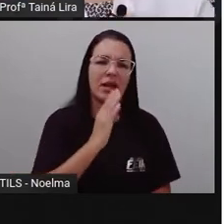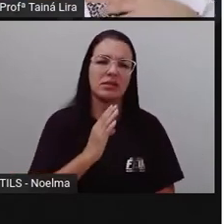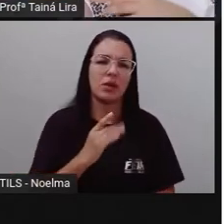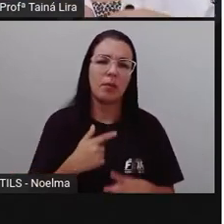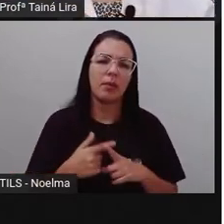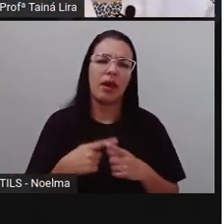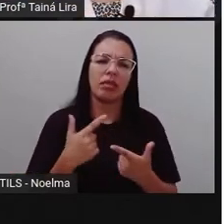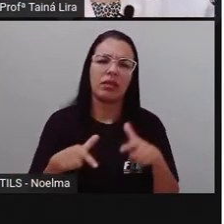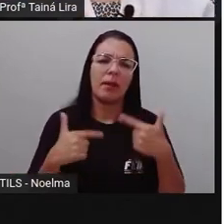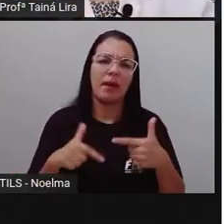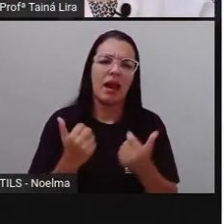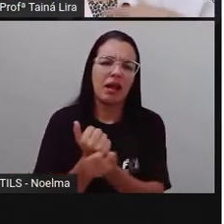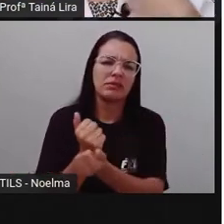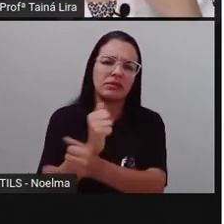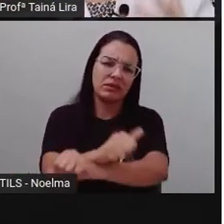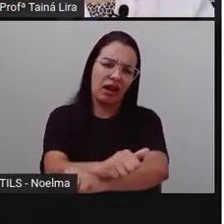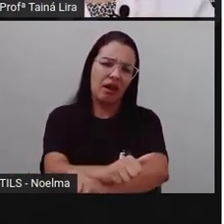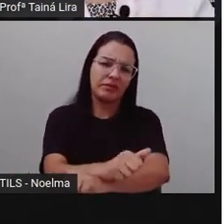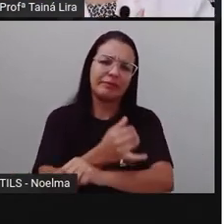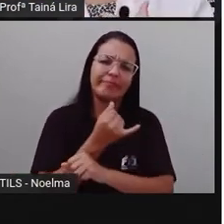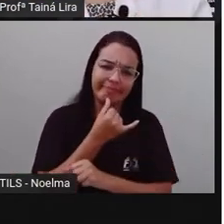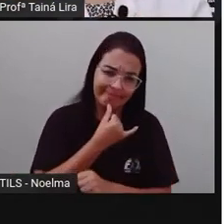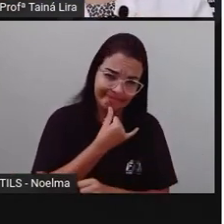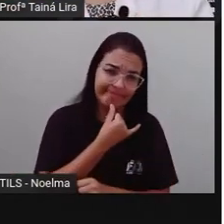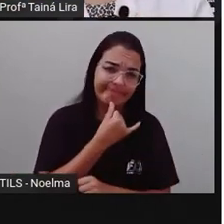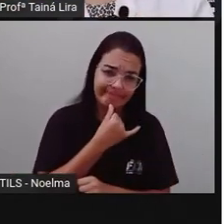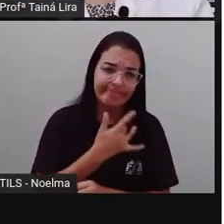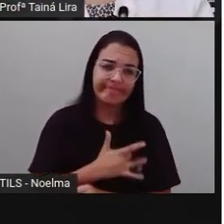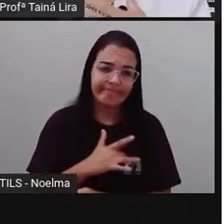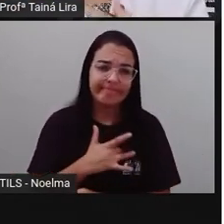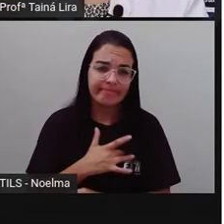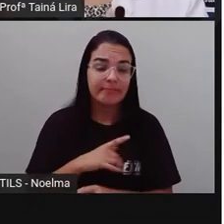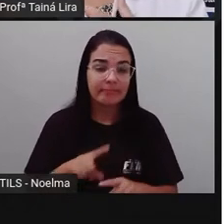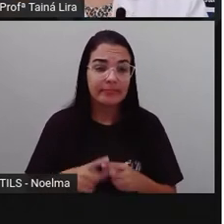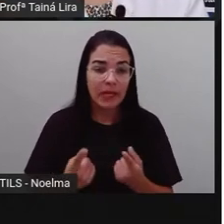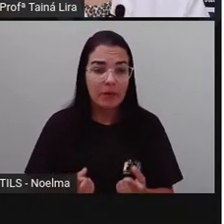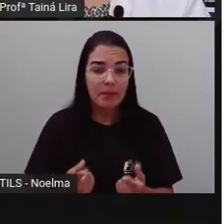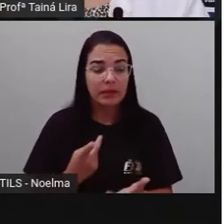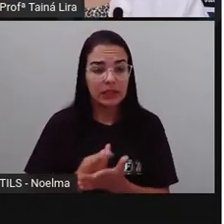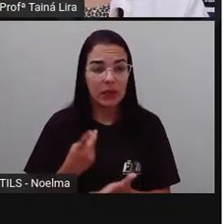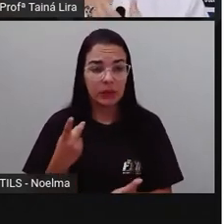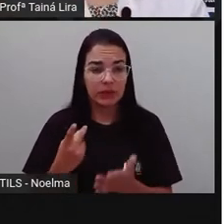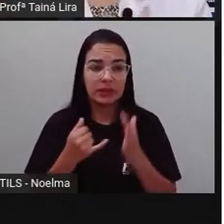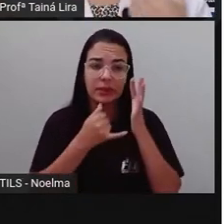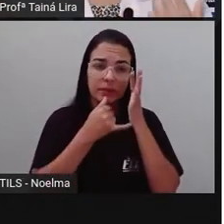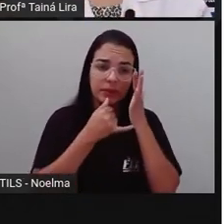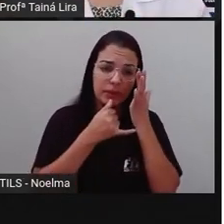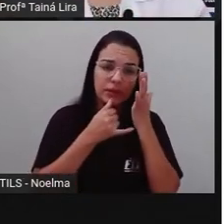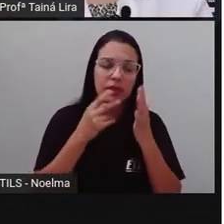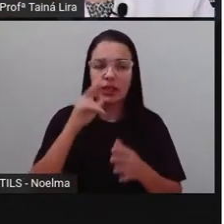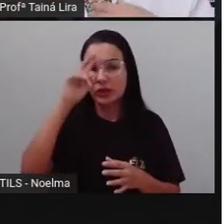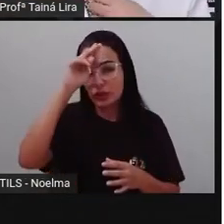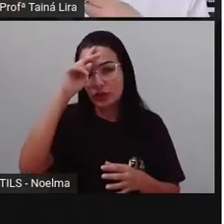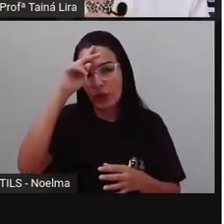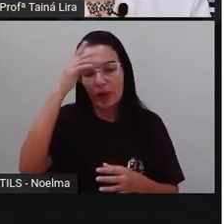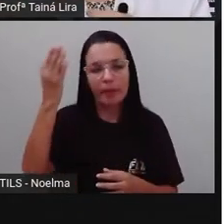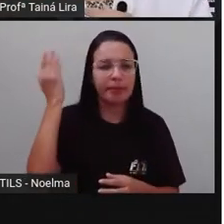Mas, apesar, né, dessa questão que é bem triste, né? Nós sabemos,